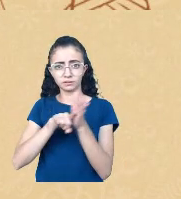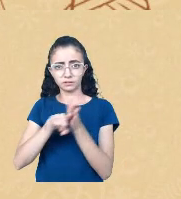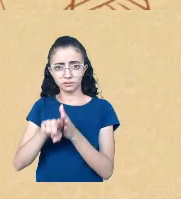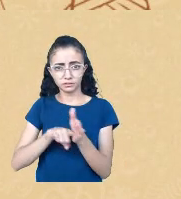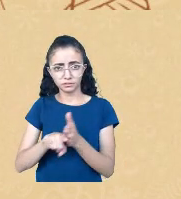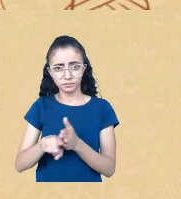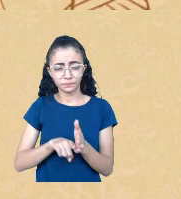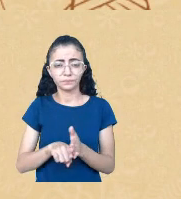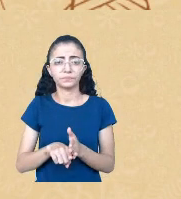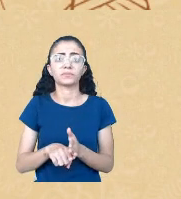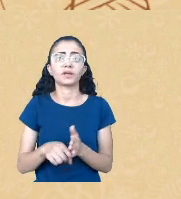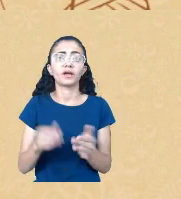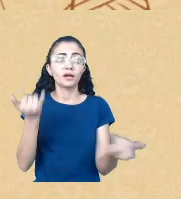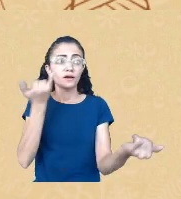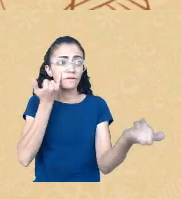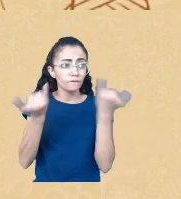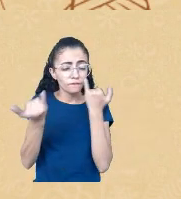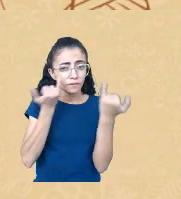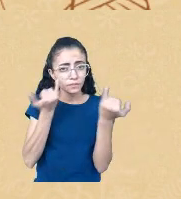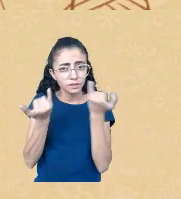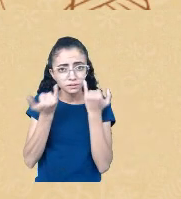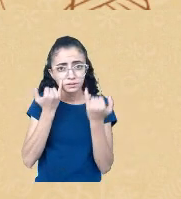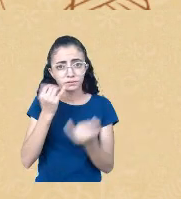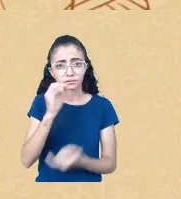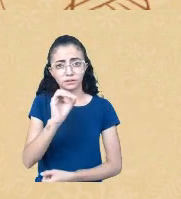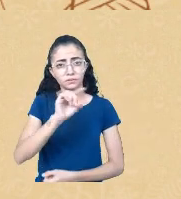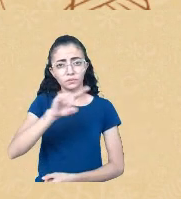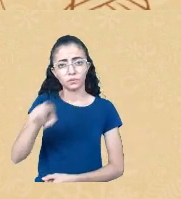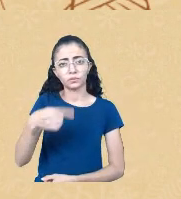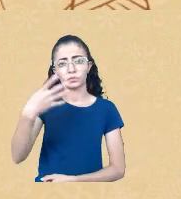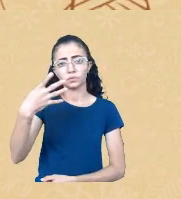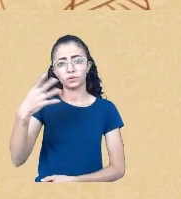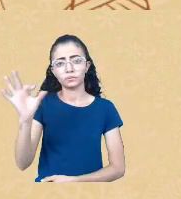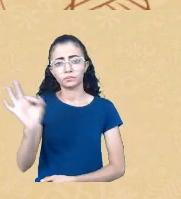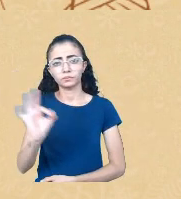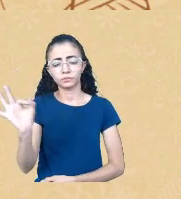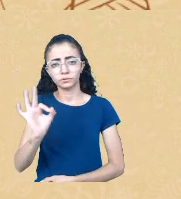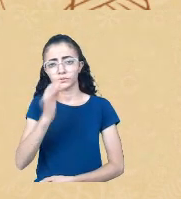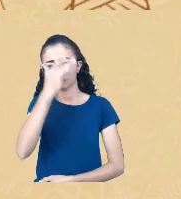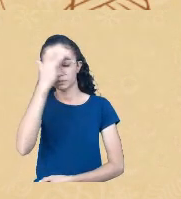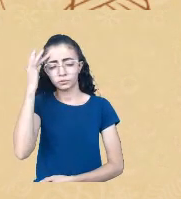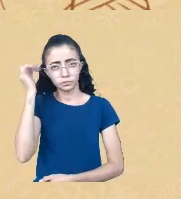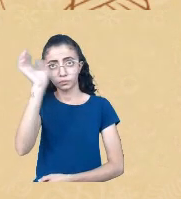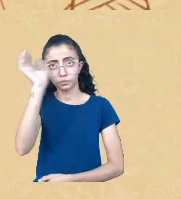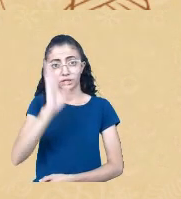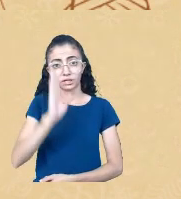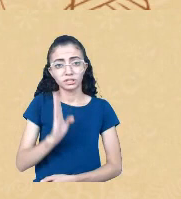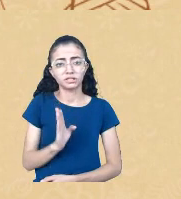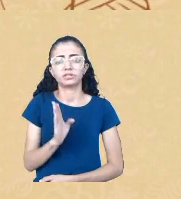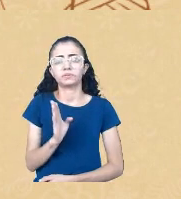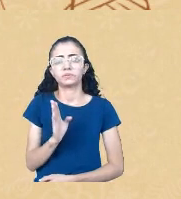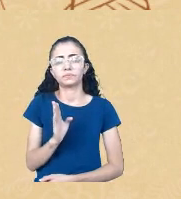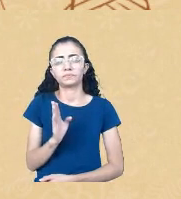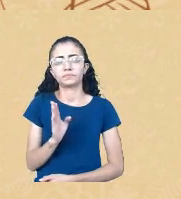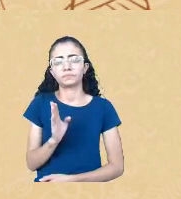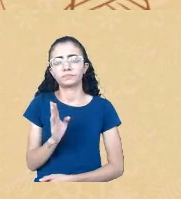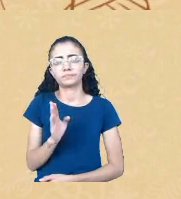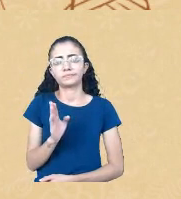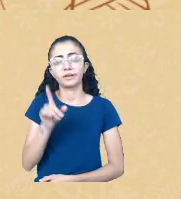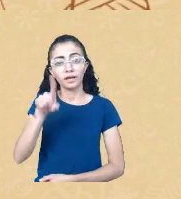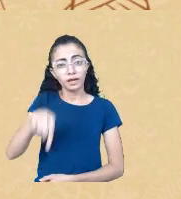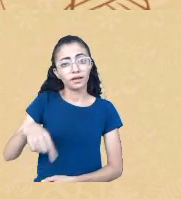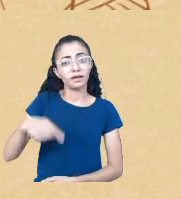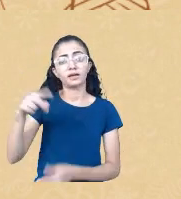que 0,4% da população brasileira seria indígena. Esse é um dado muito festejado pela